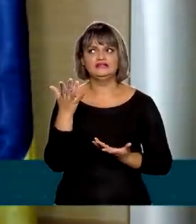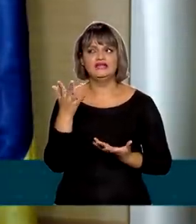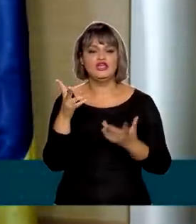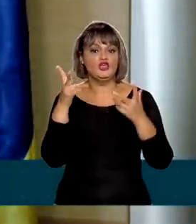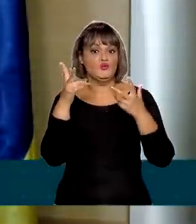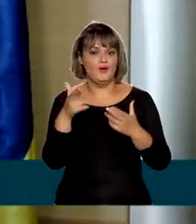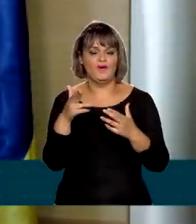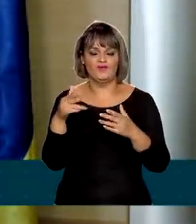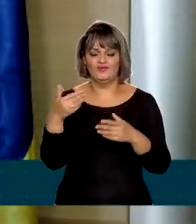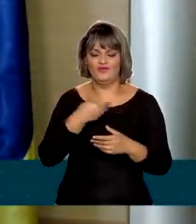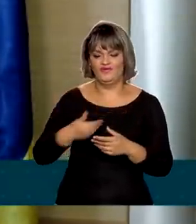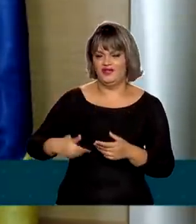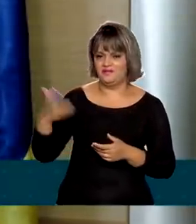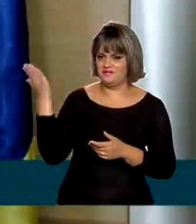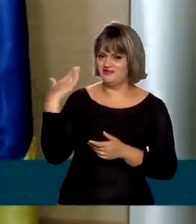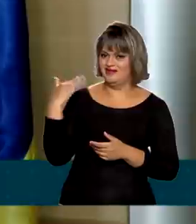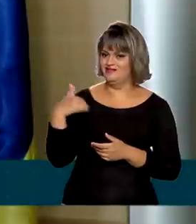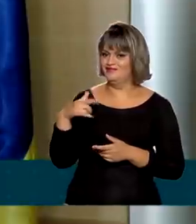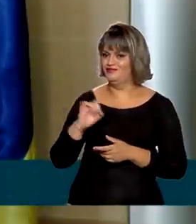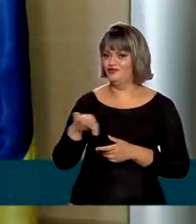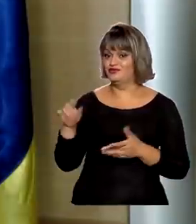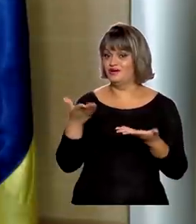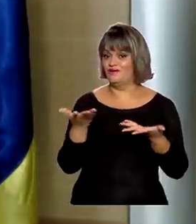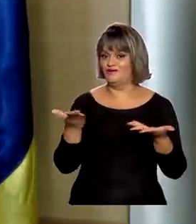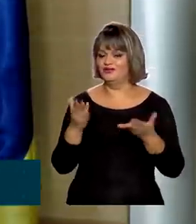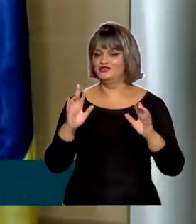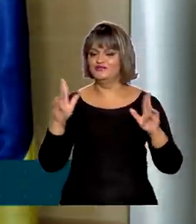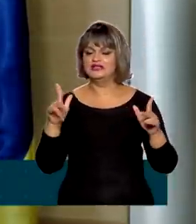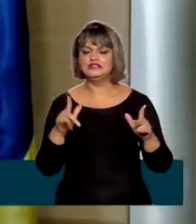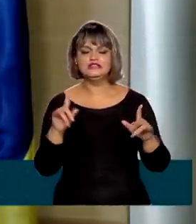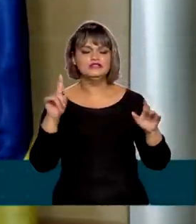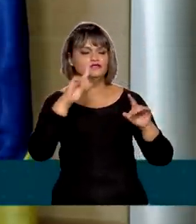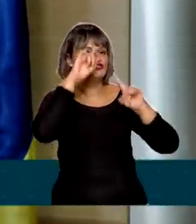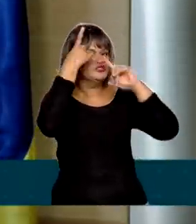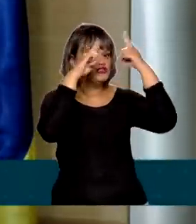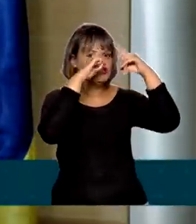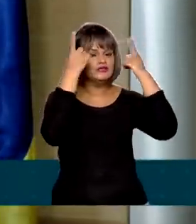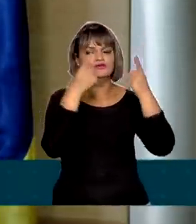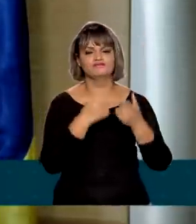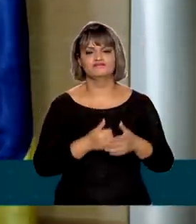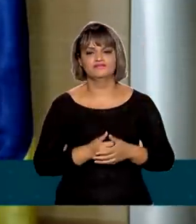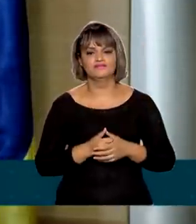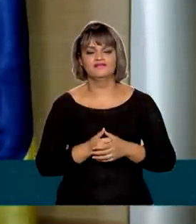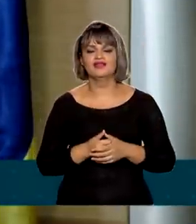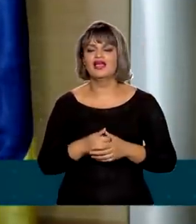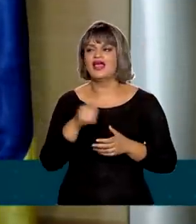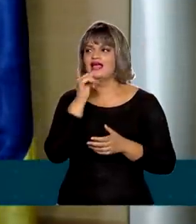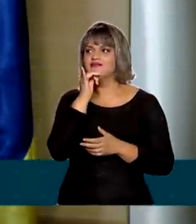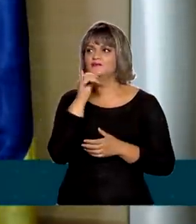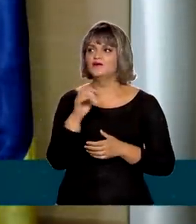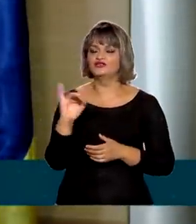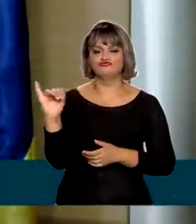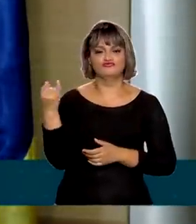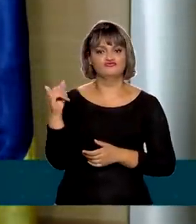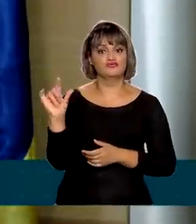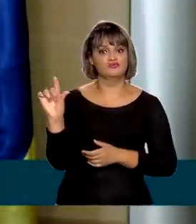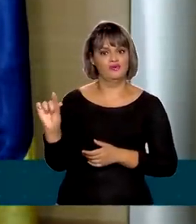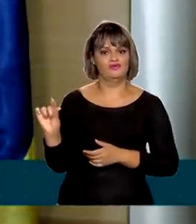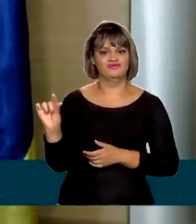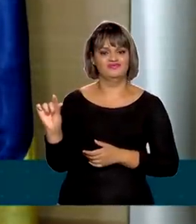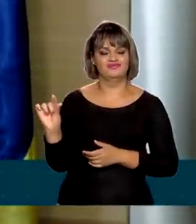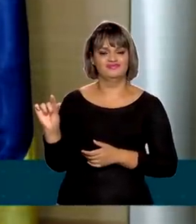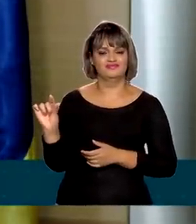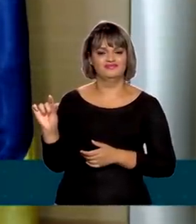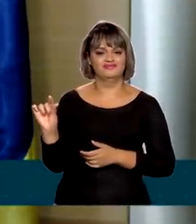que governos anteriores, nós tivemos que usar a criatividade. Então, primeiro, nós temos a menor taxa de juros que o programa já